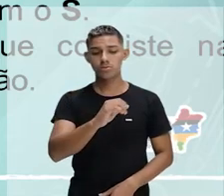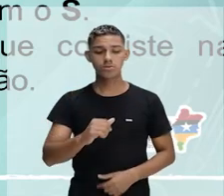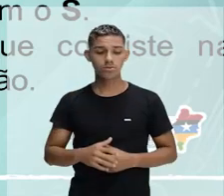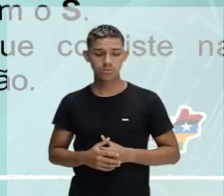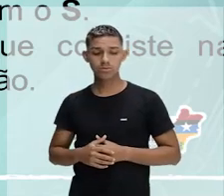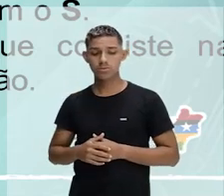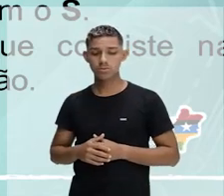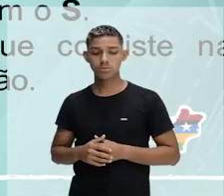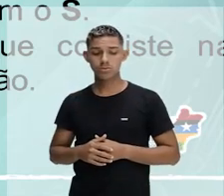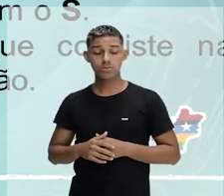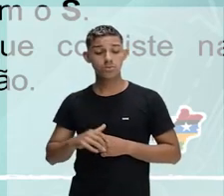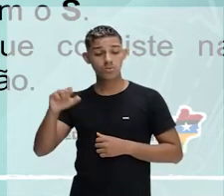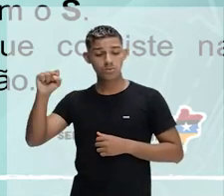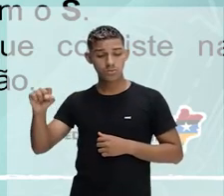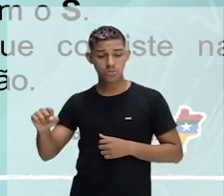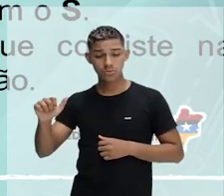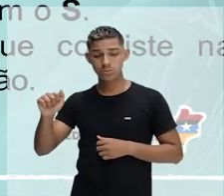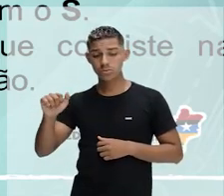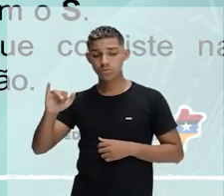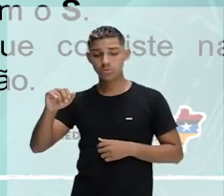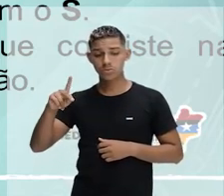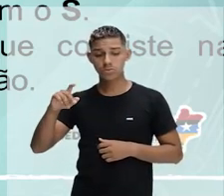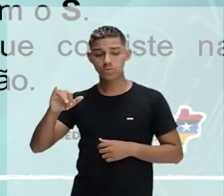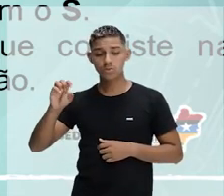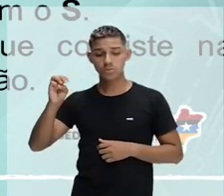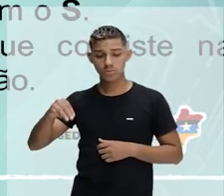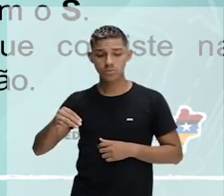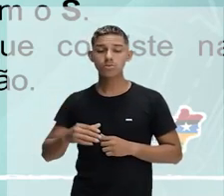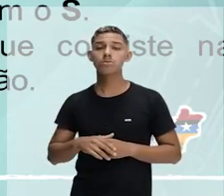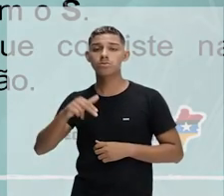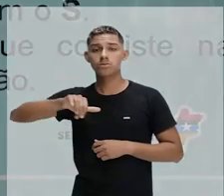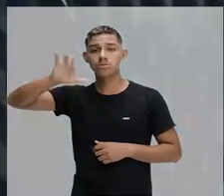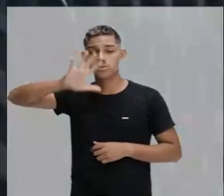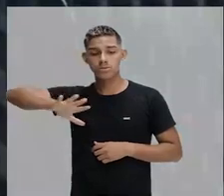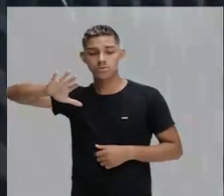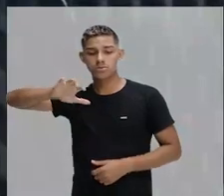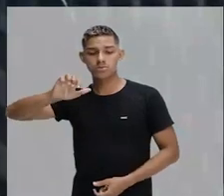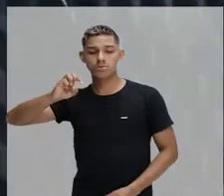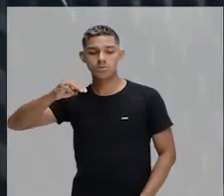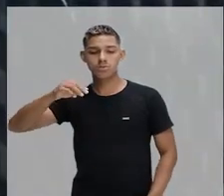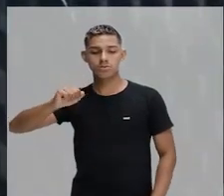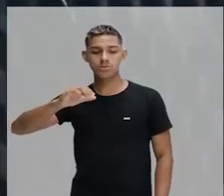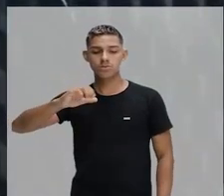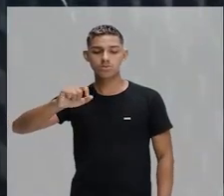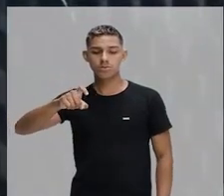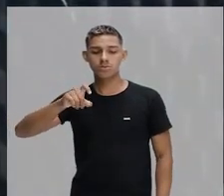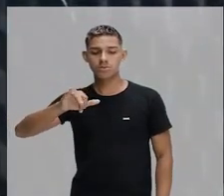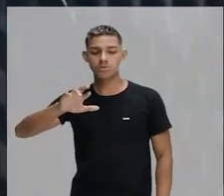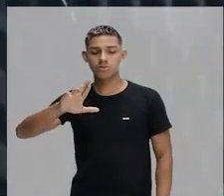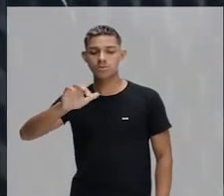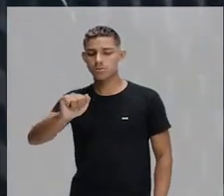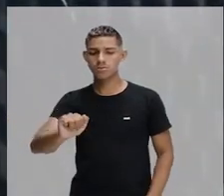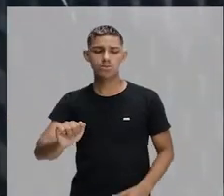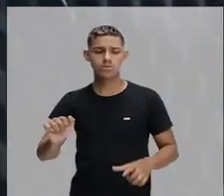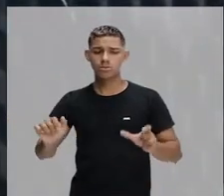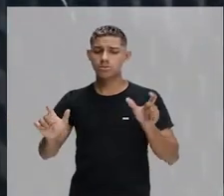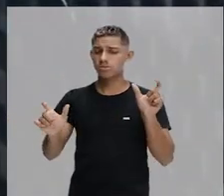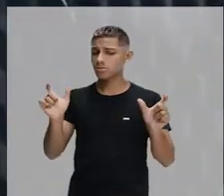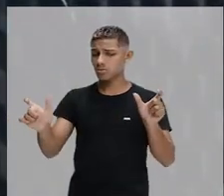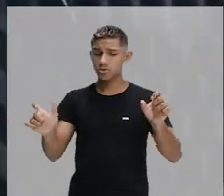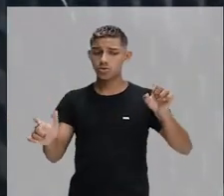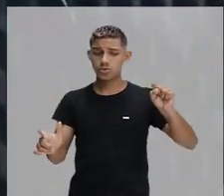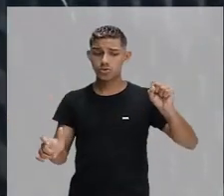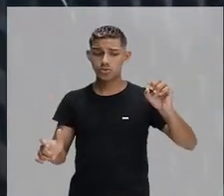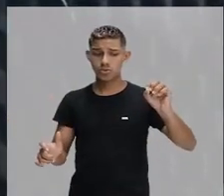aipim. E no nordeste, macaxeira. Então, não confundam sotaque com regionalismo. O regionalismo são aquelas